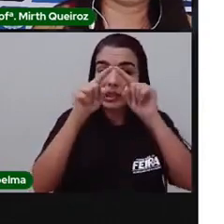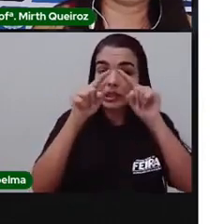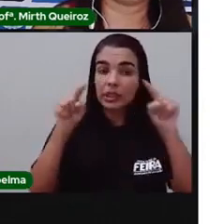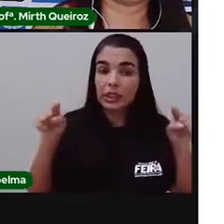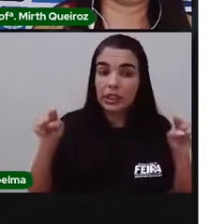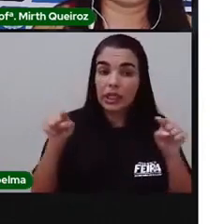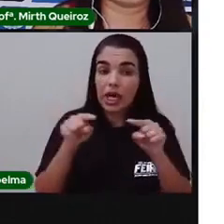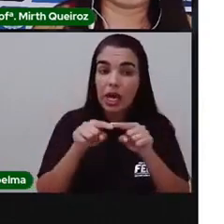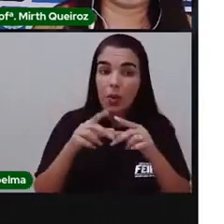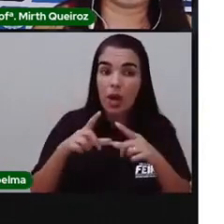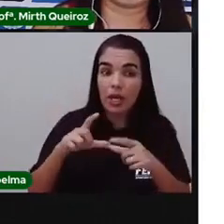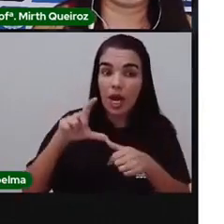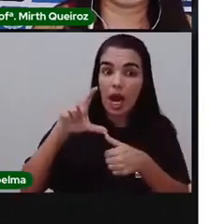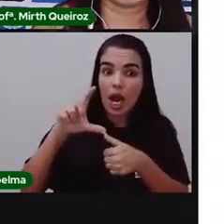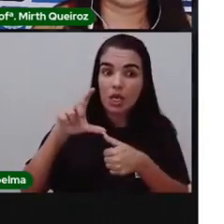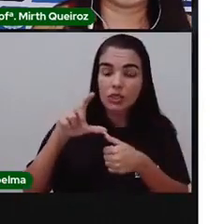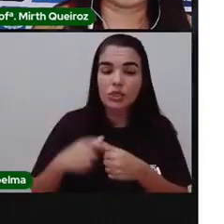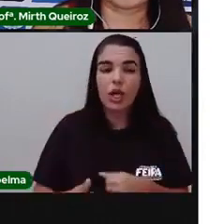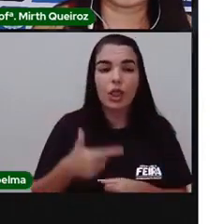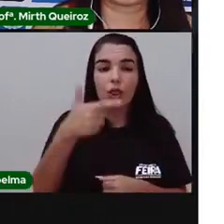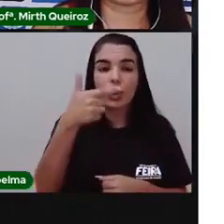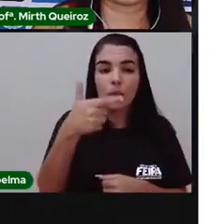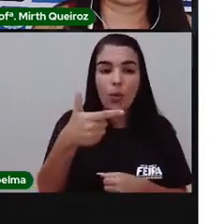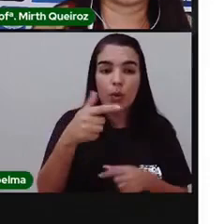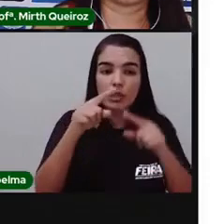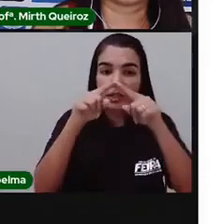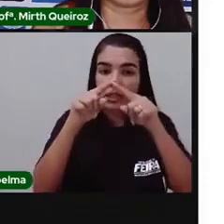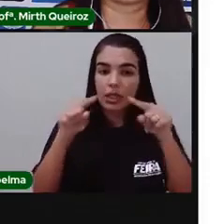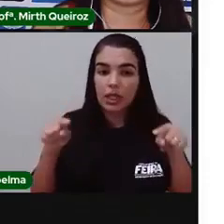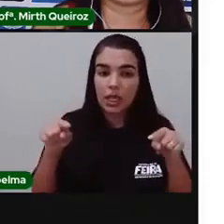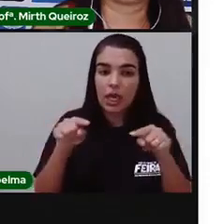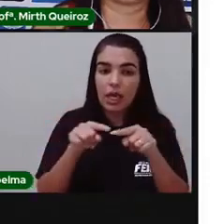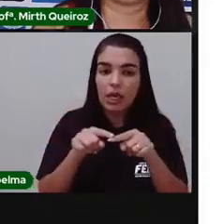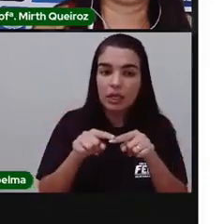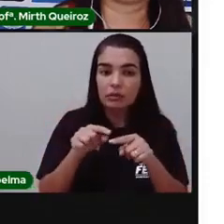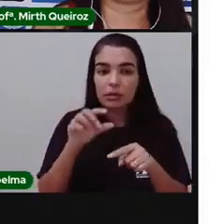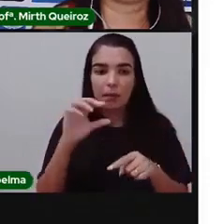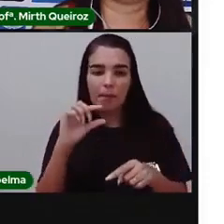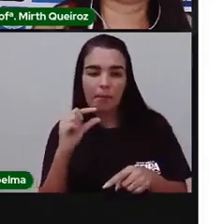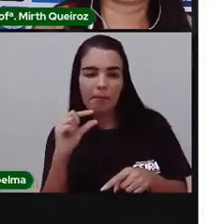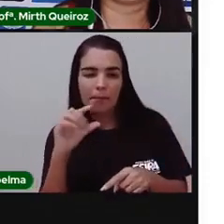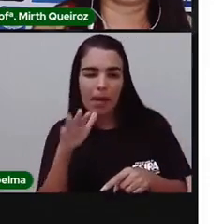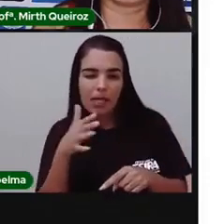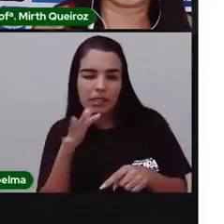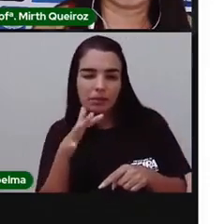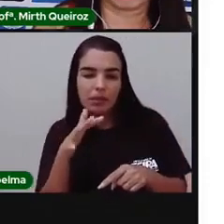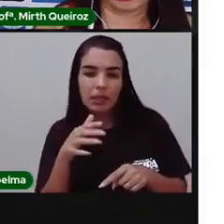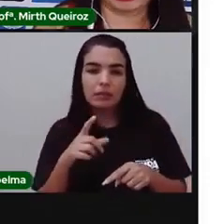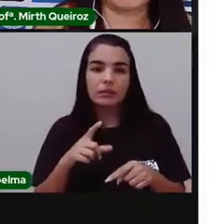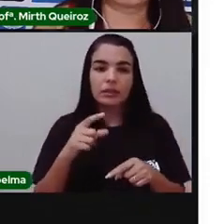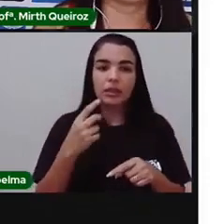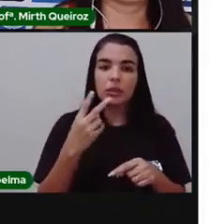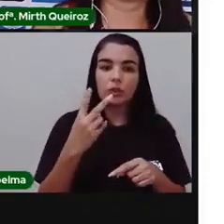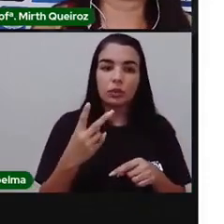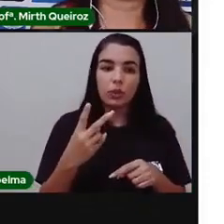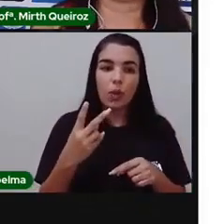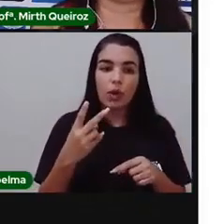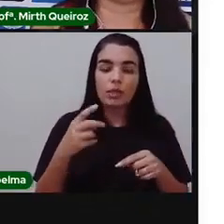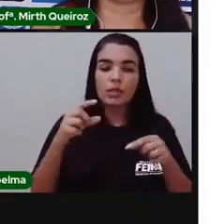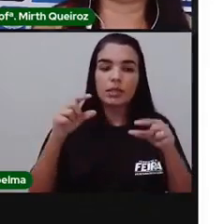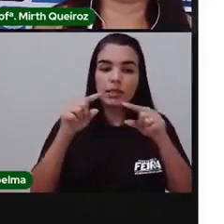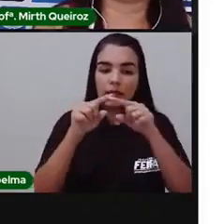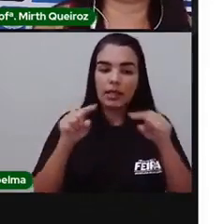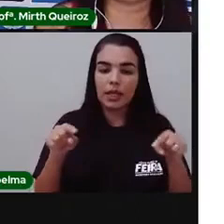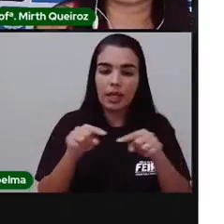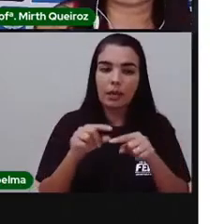dois triângulos pequenos, um médio, um quadrado e aqui a gente tem um paralelogramo. E quais os